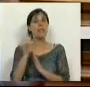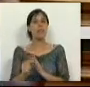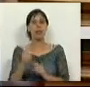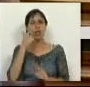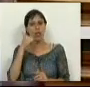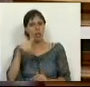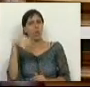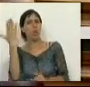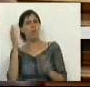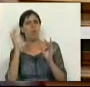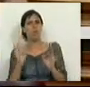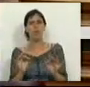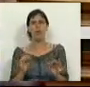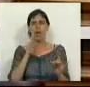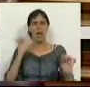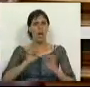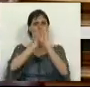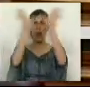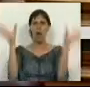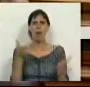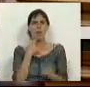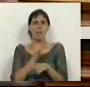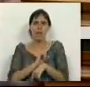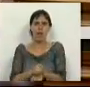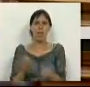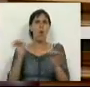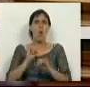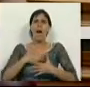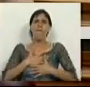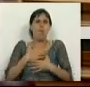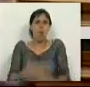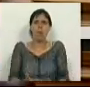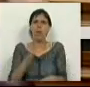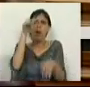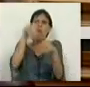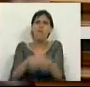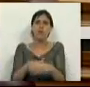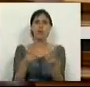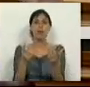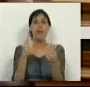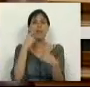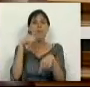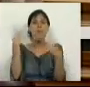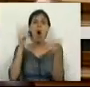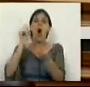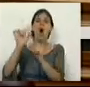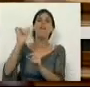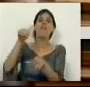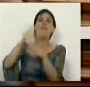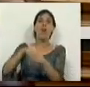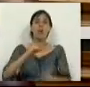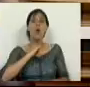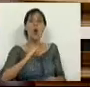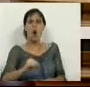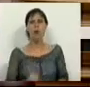extraordinariamente clarificadora da falta de vontade de votar, de manifestar o vosso voto